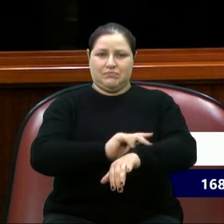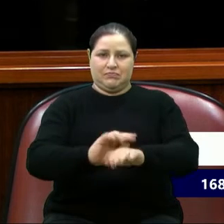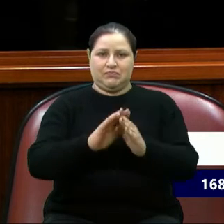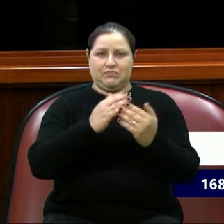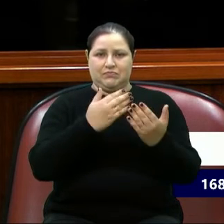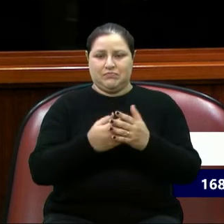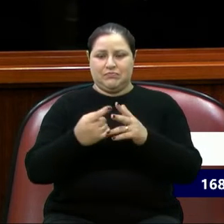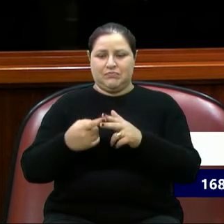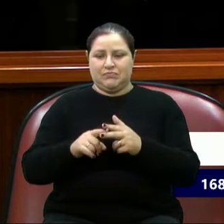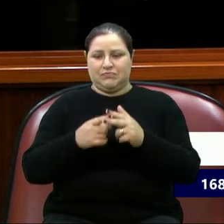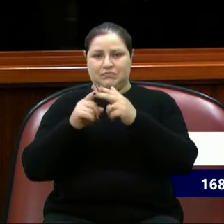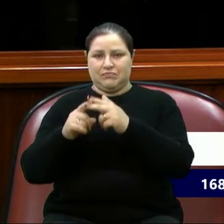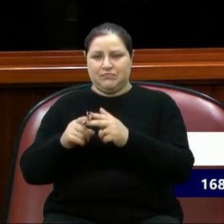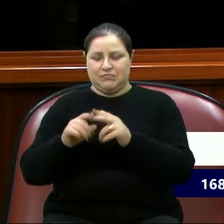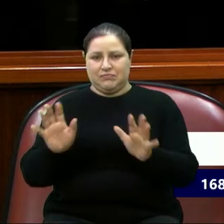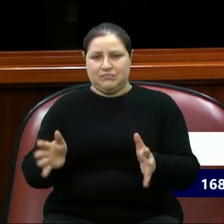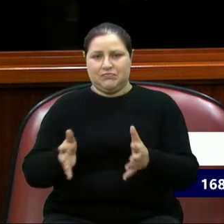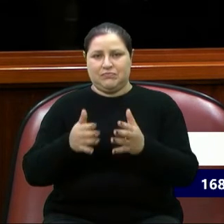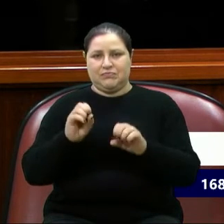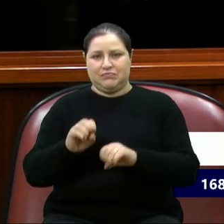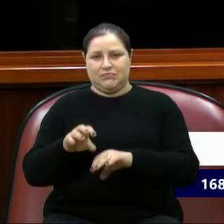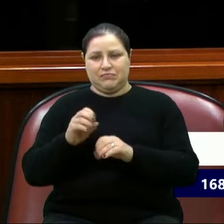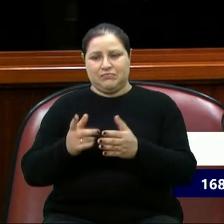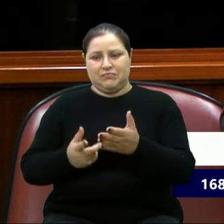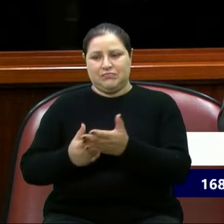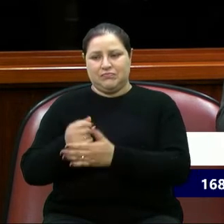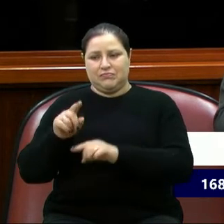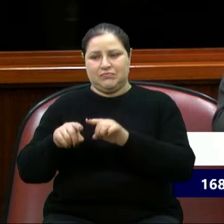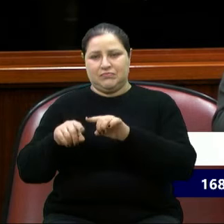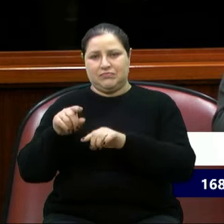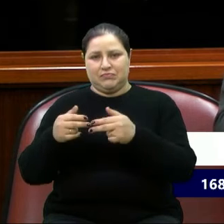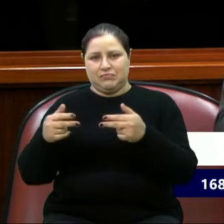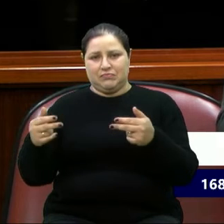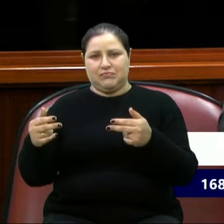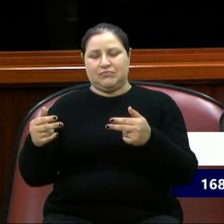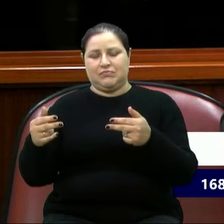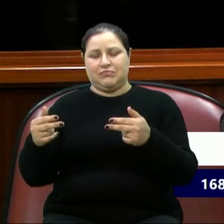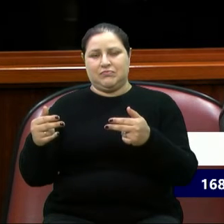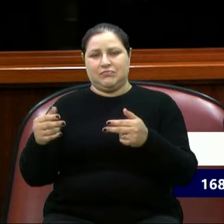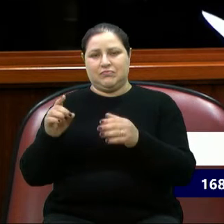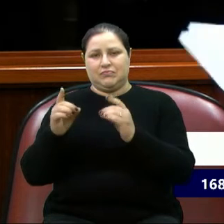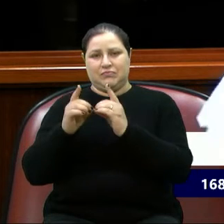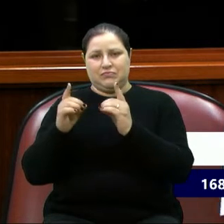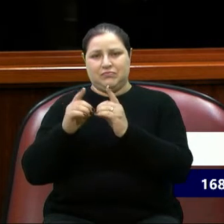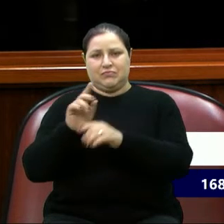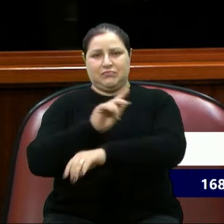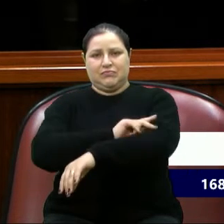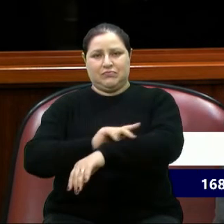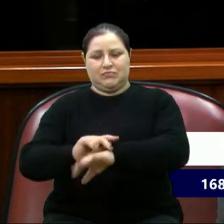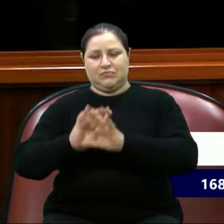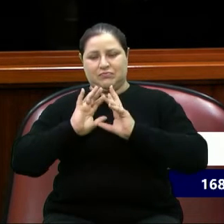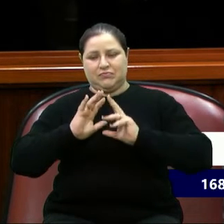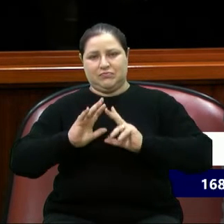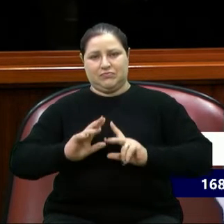manutenção e desenvolvimento do ensino, como aquisição de materiais didáticos pedagógicos de higiene e de limpeza. Enfim, o